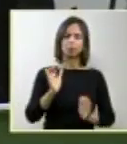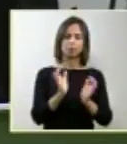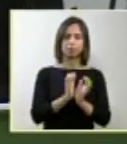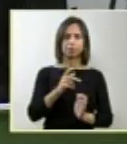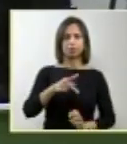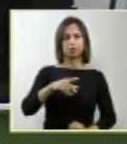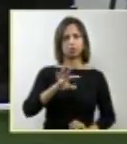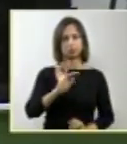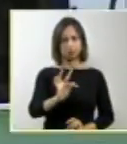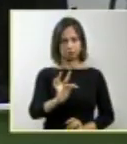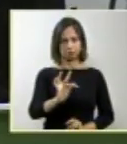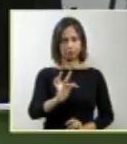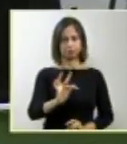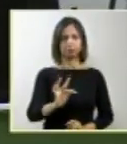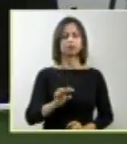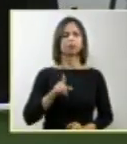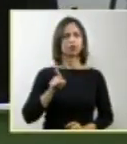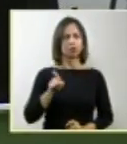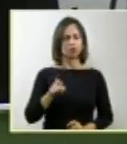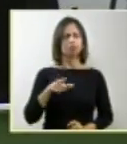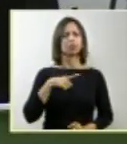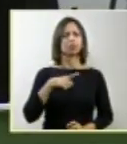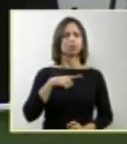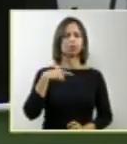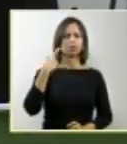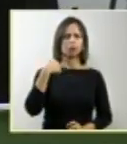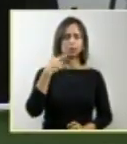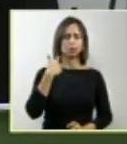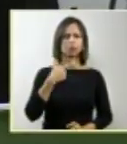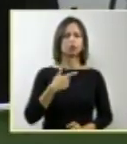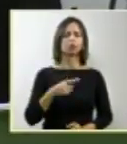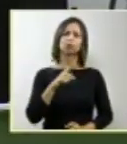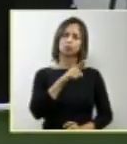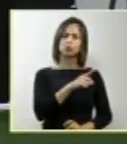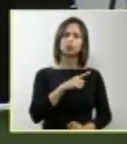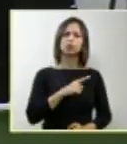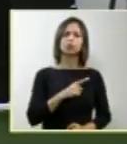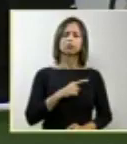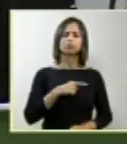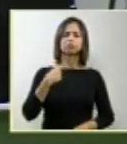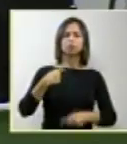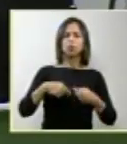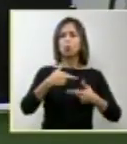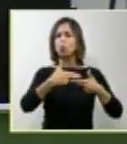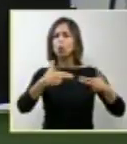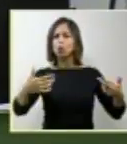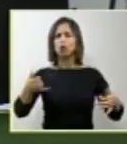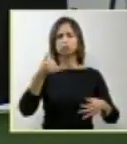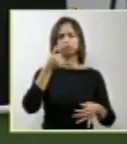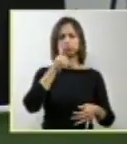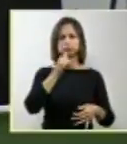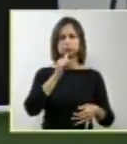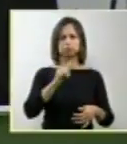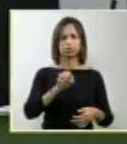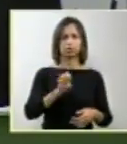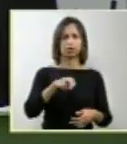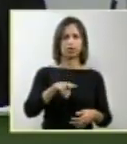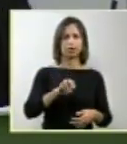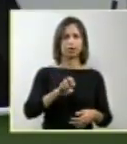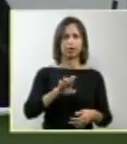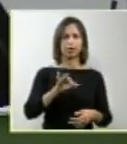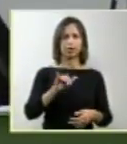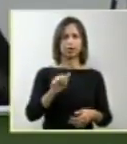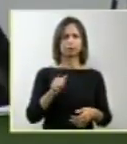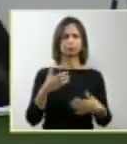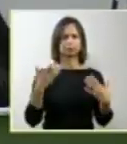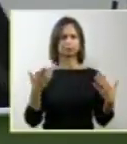Dedica-se às questões relacionadas à energia, e a esta altura todos devem estar, não